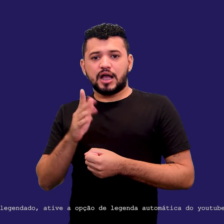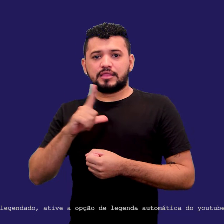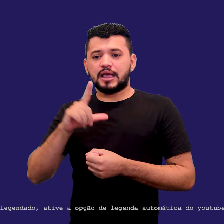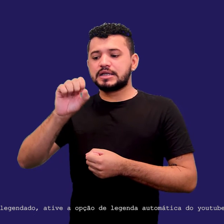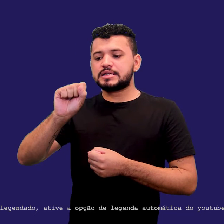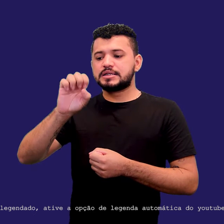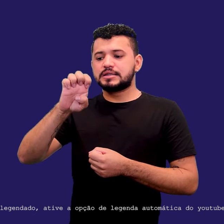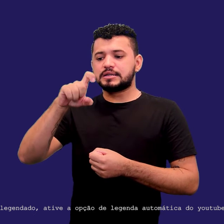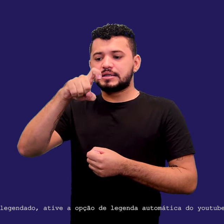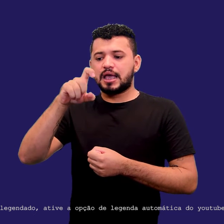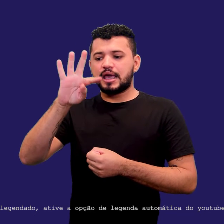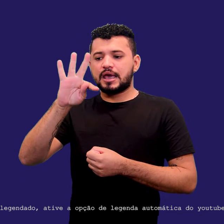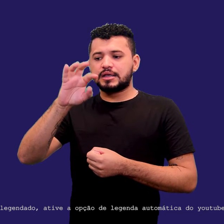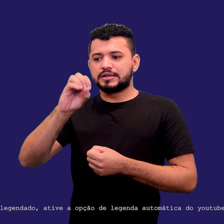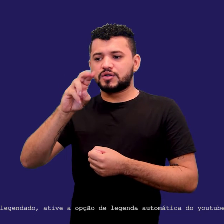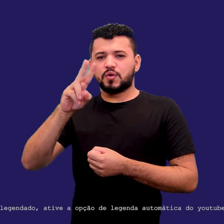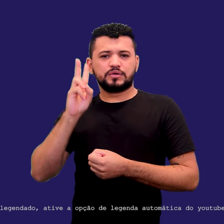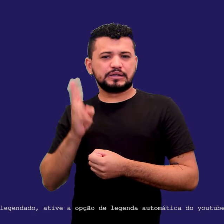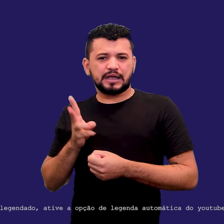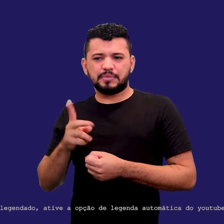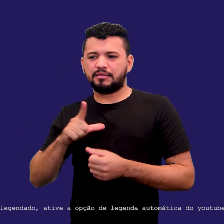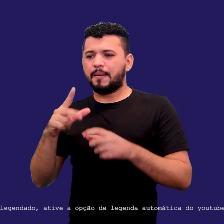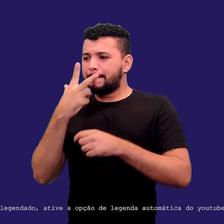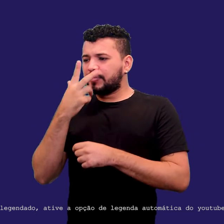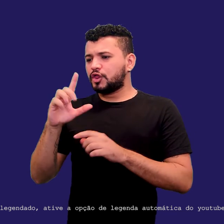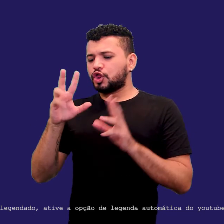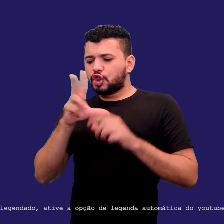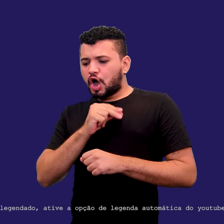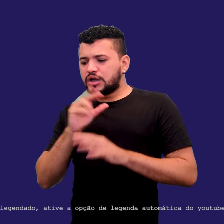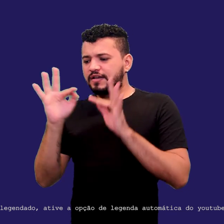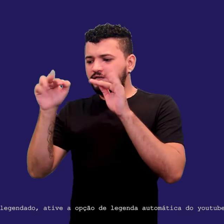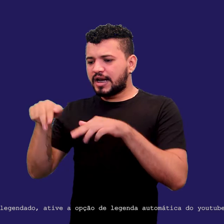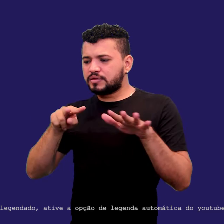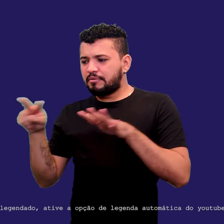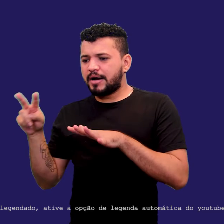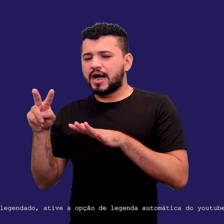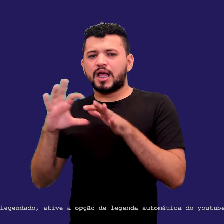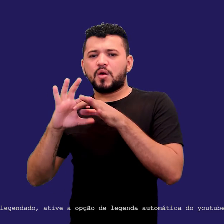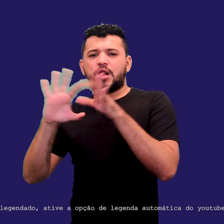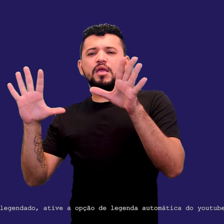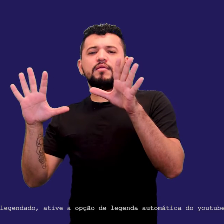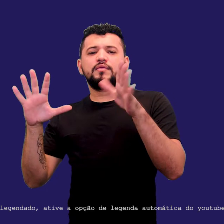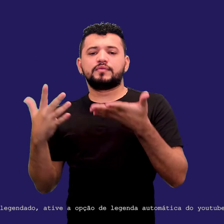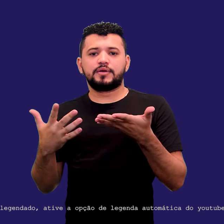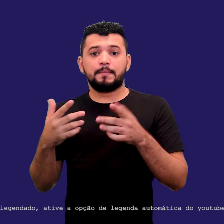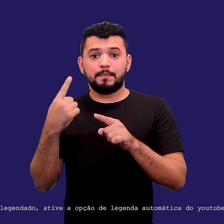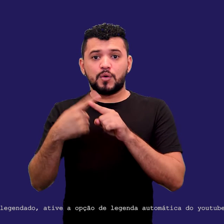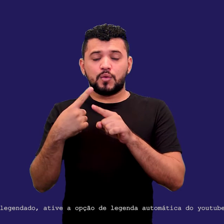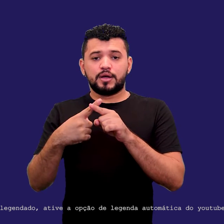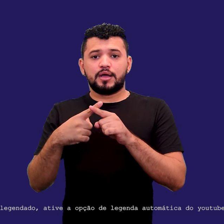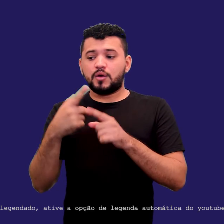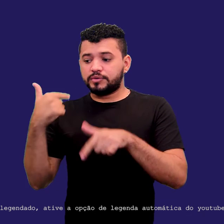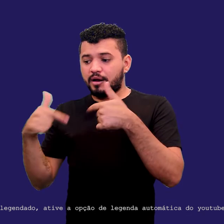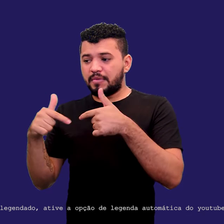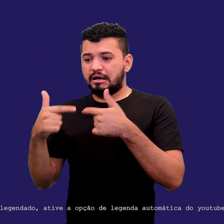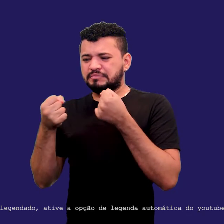ainda bem que no final de semana eu estou livre disso. Parar de tratar o trabalho como esse fardo e integrar o trabalho como